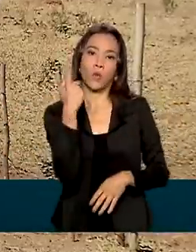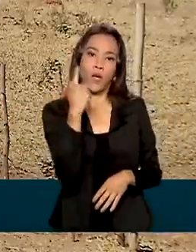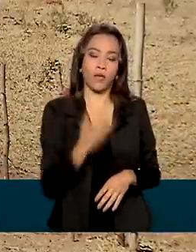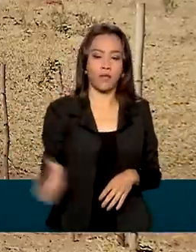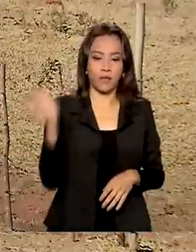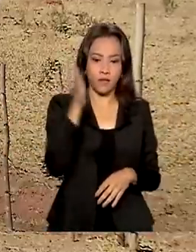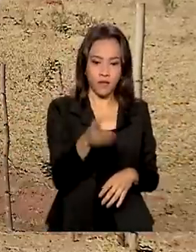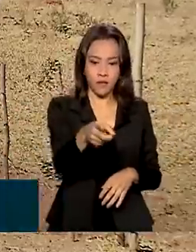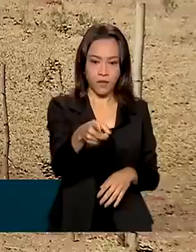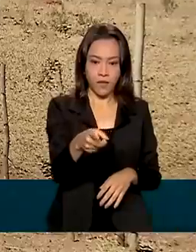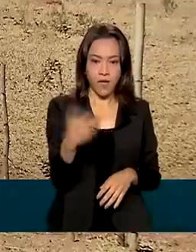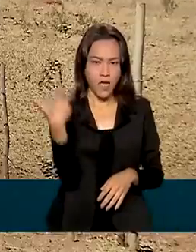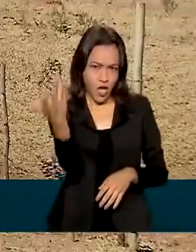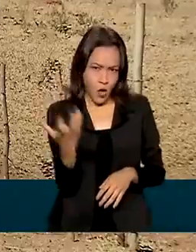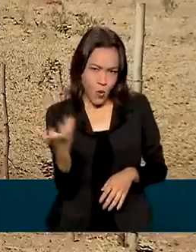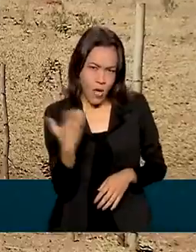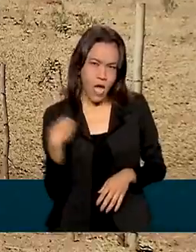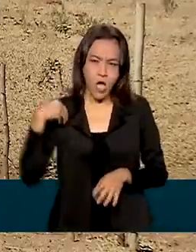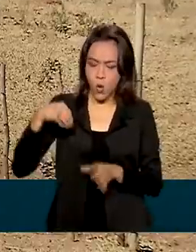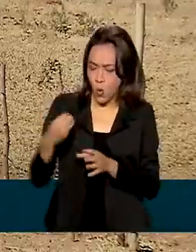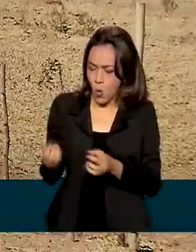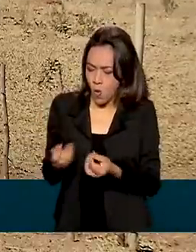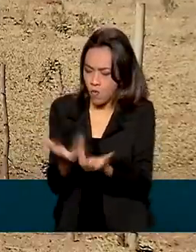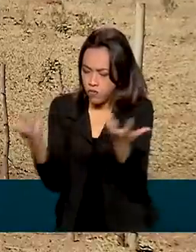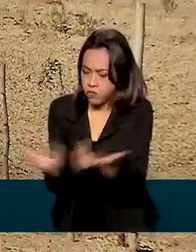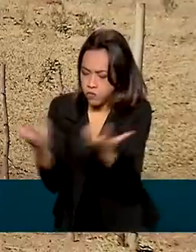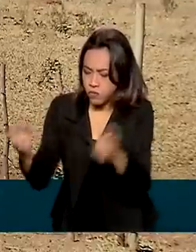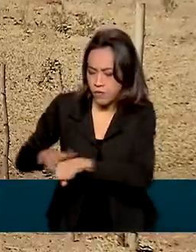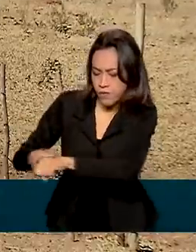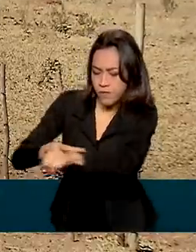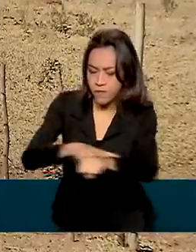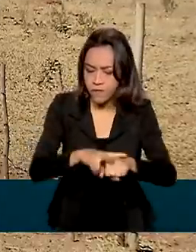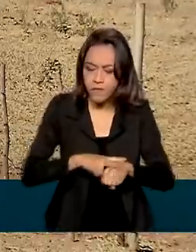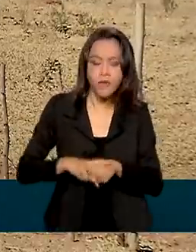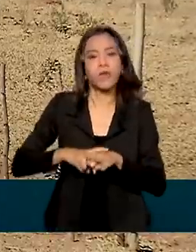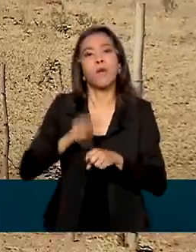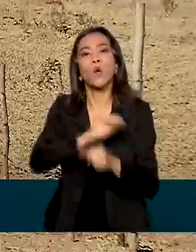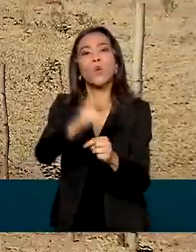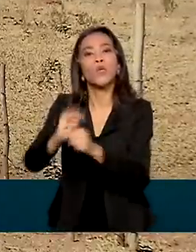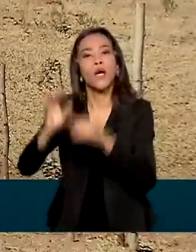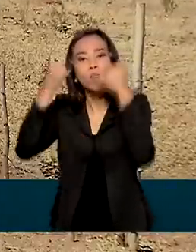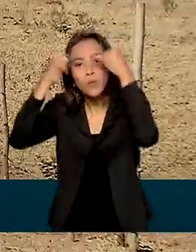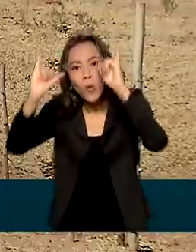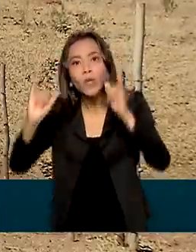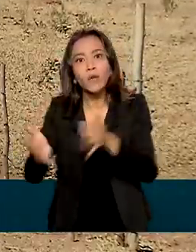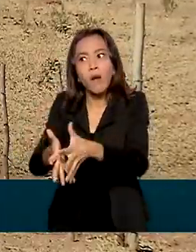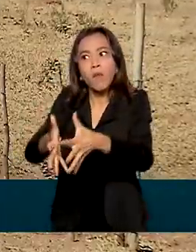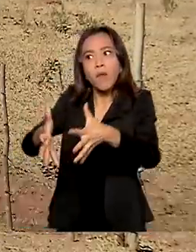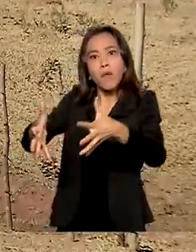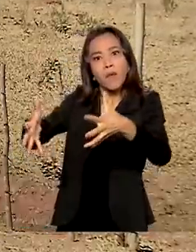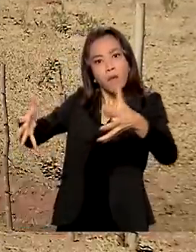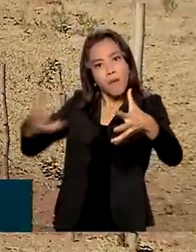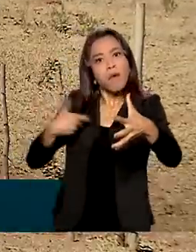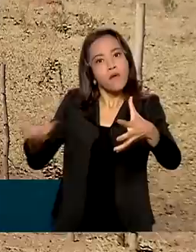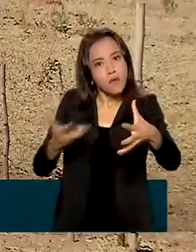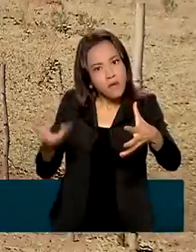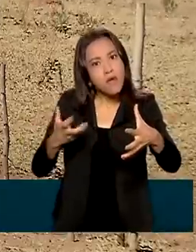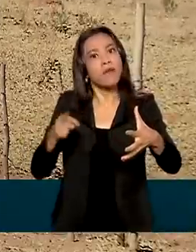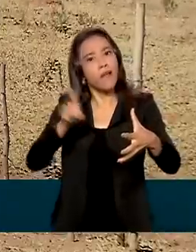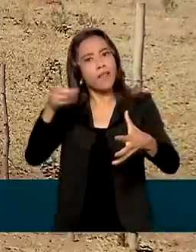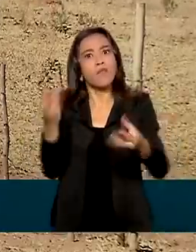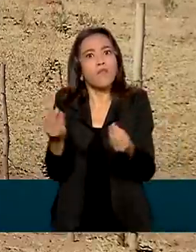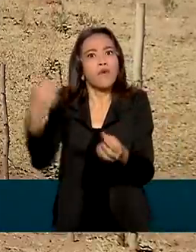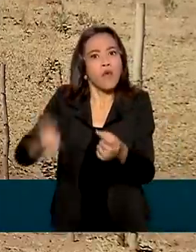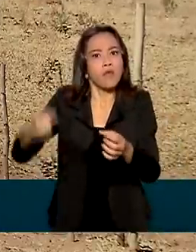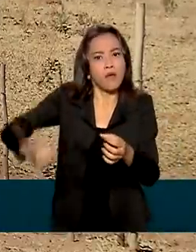plantar bastante capim e milho para tratar do gado e aí aumentar a produção. E até porque lá tem muito produtor de leite.